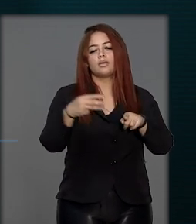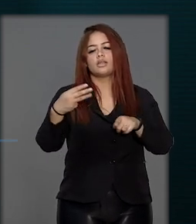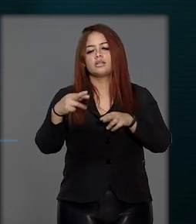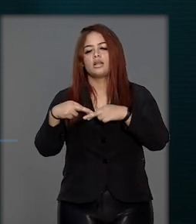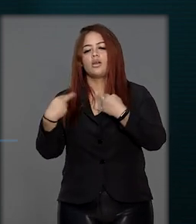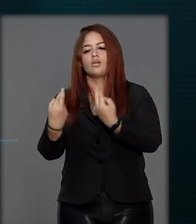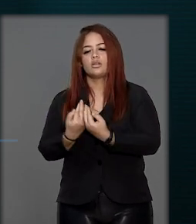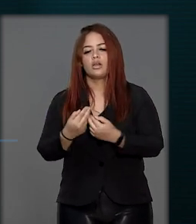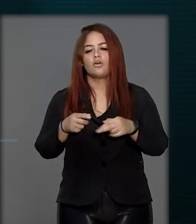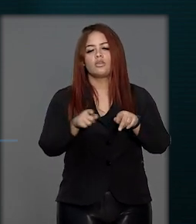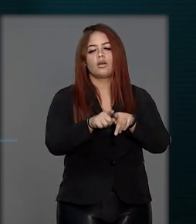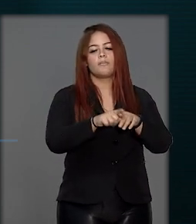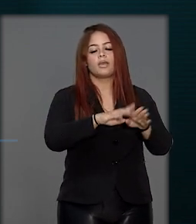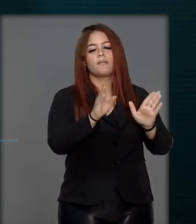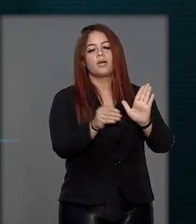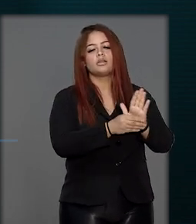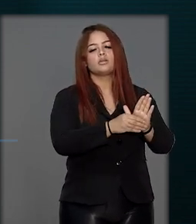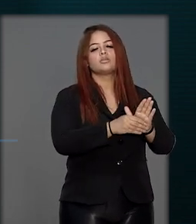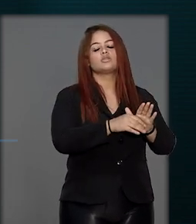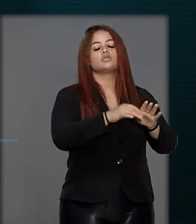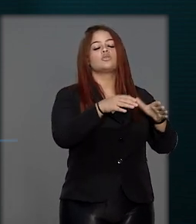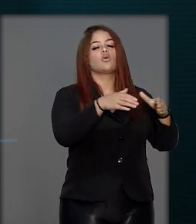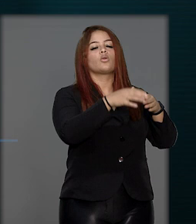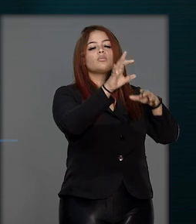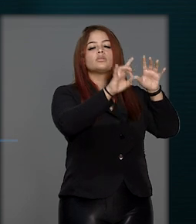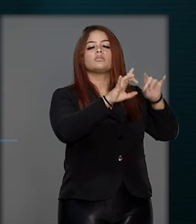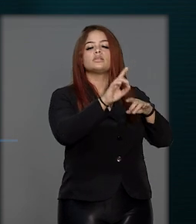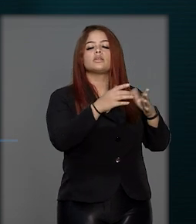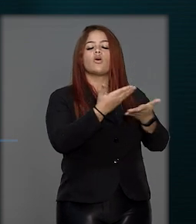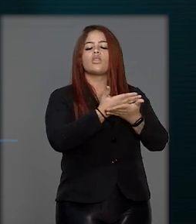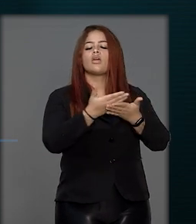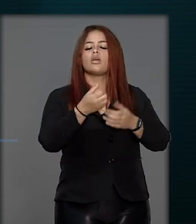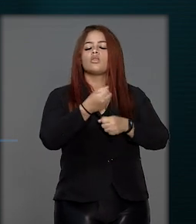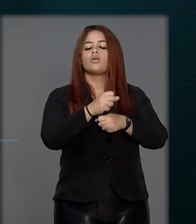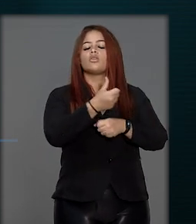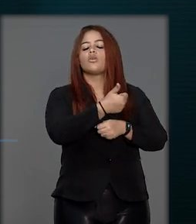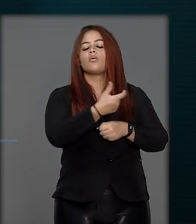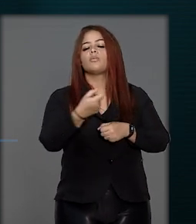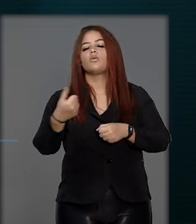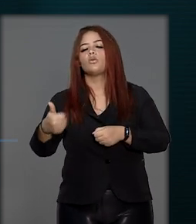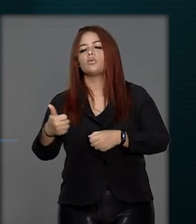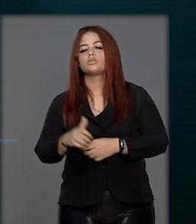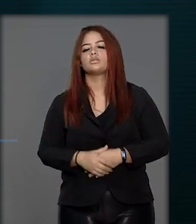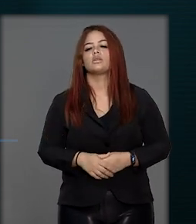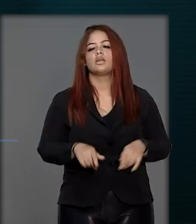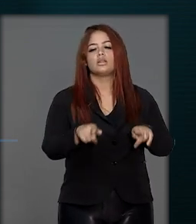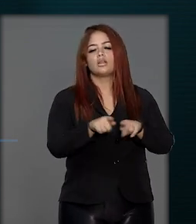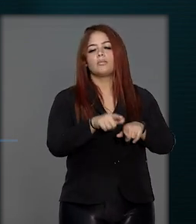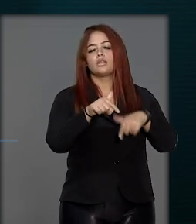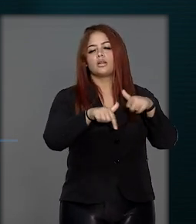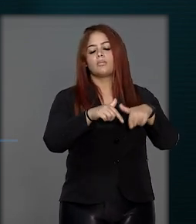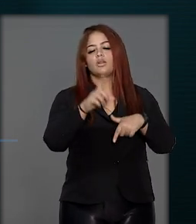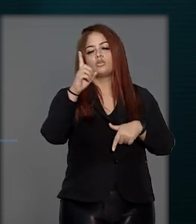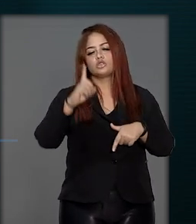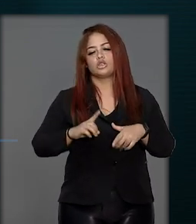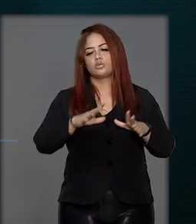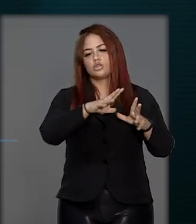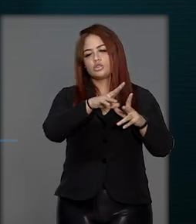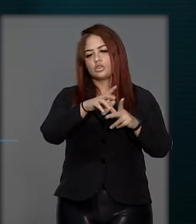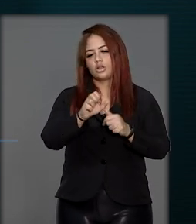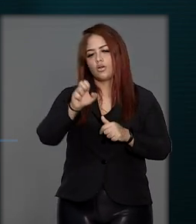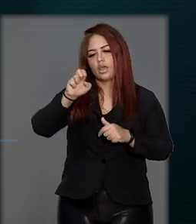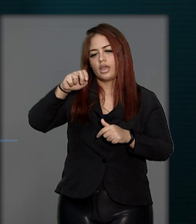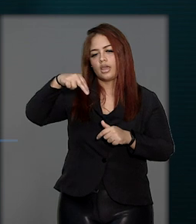além de integrar a Corte Especial desde 2011. Ocupou ainda os cargos de diretora-geral da Escola Nacional de